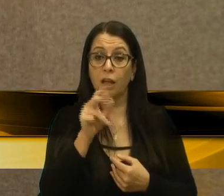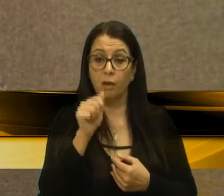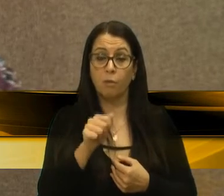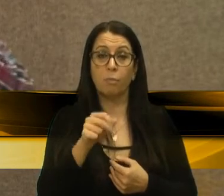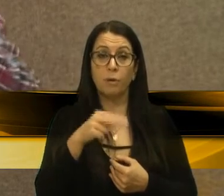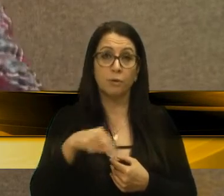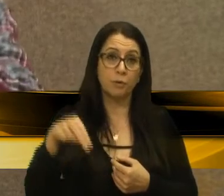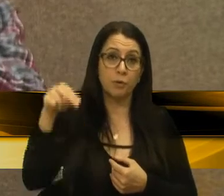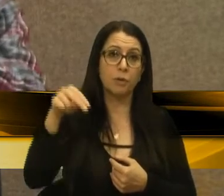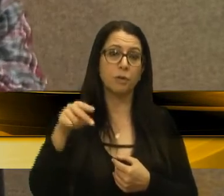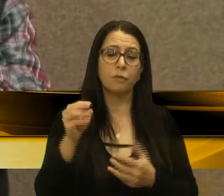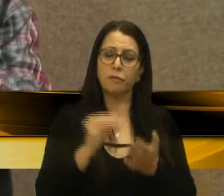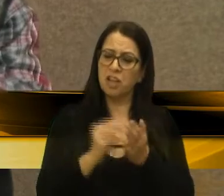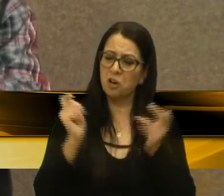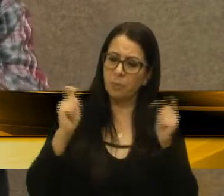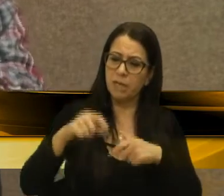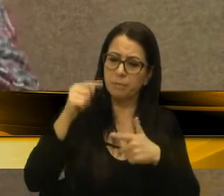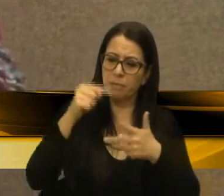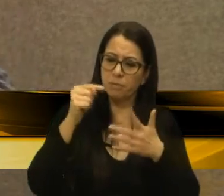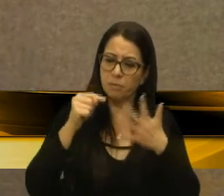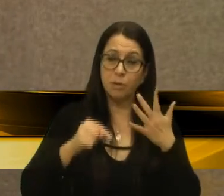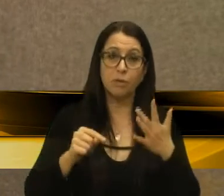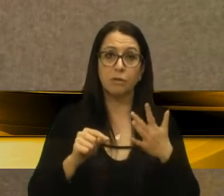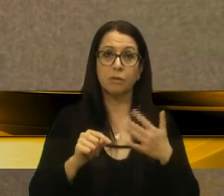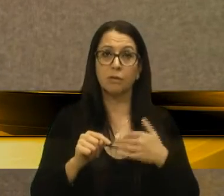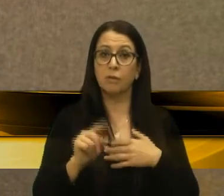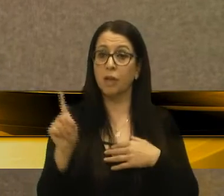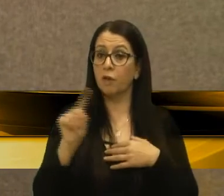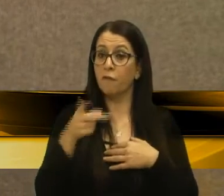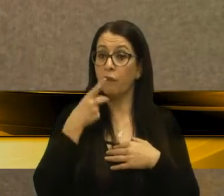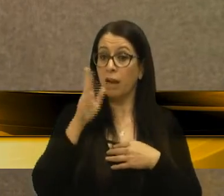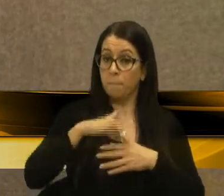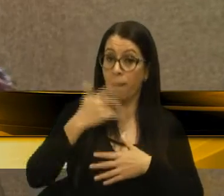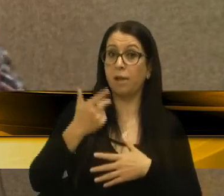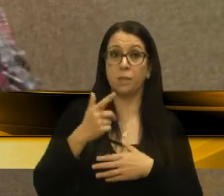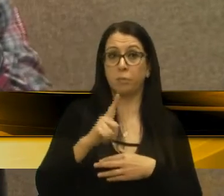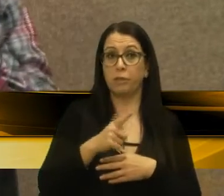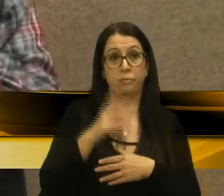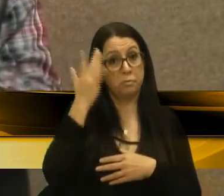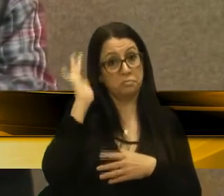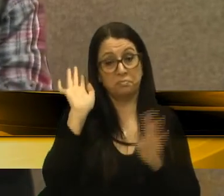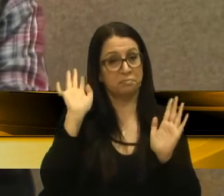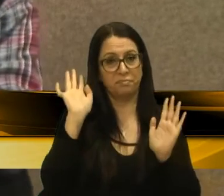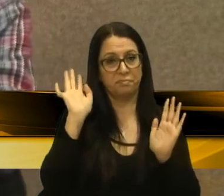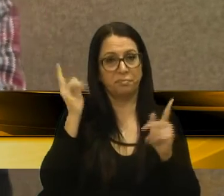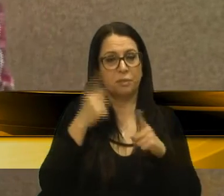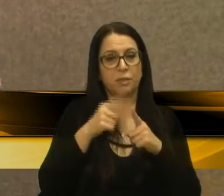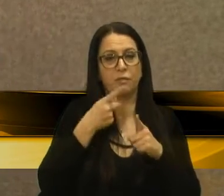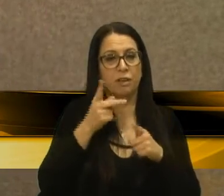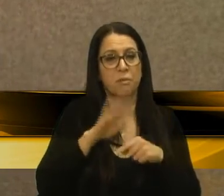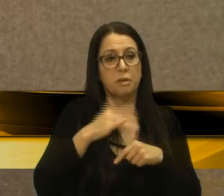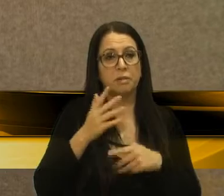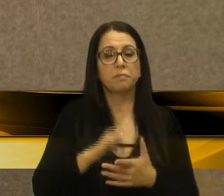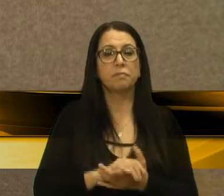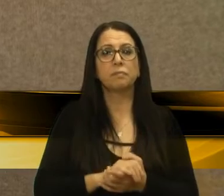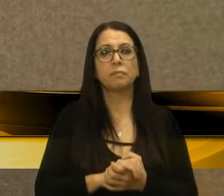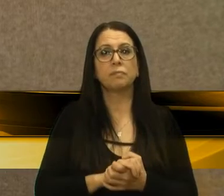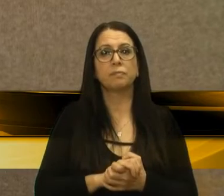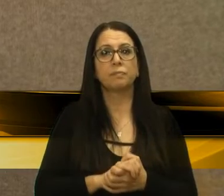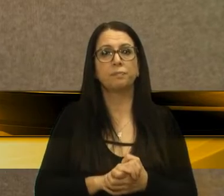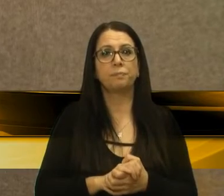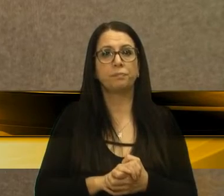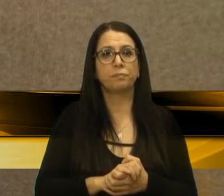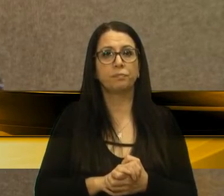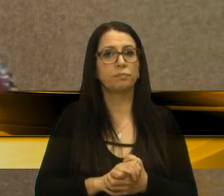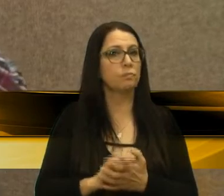Norte, que são incompetentes, são isso, são aqui, só não chama de bonito porque, não sei por que não chama de bonito, não vereador Alberto? Mas